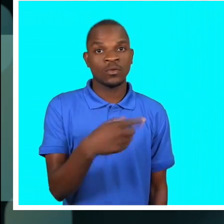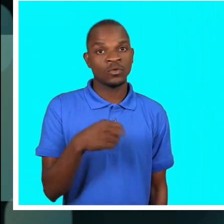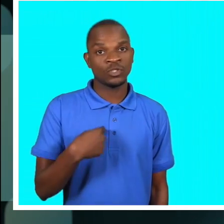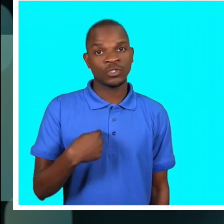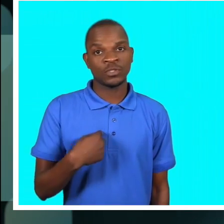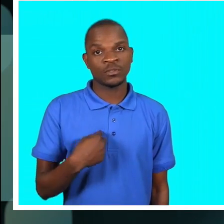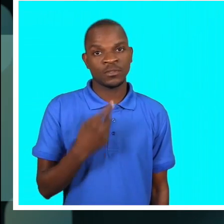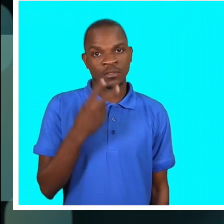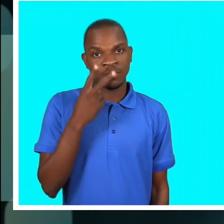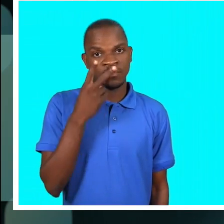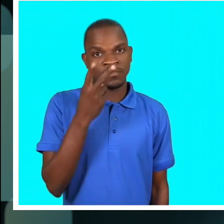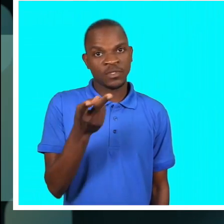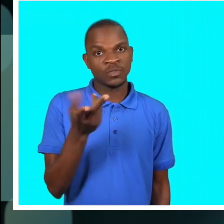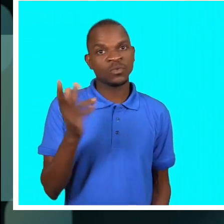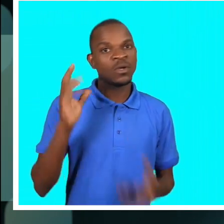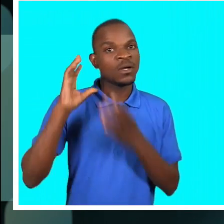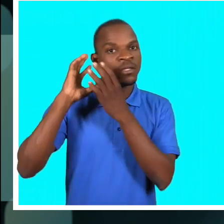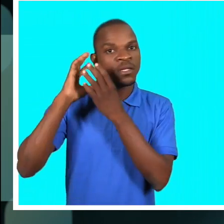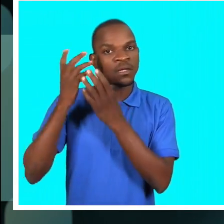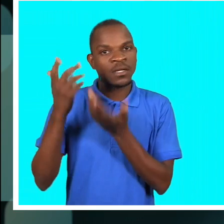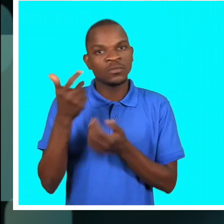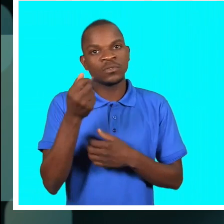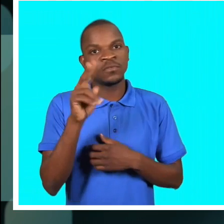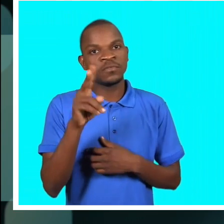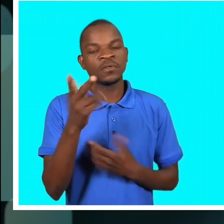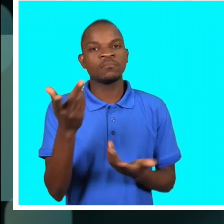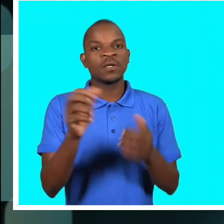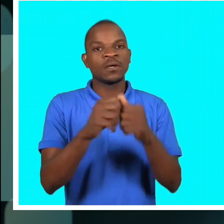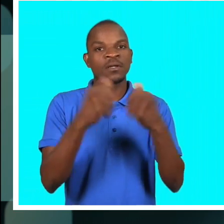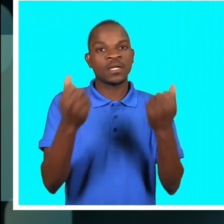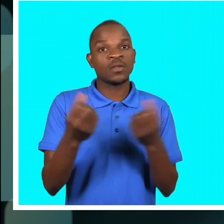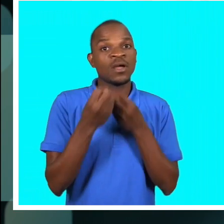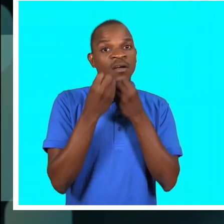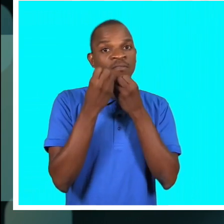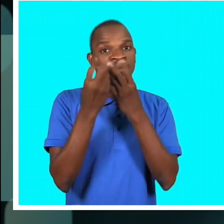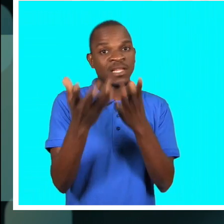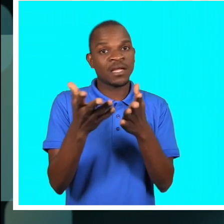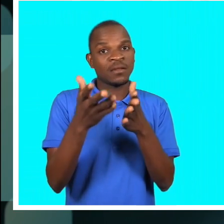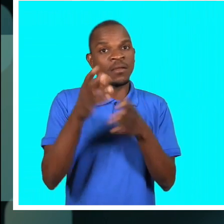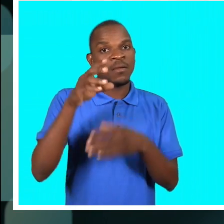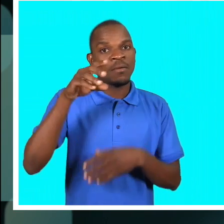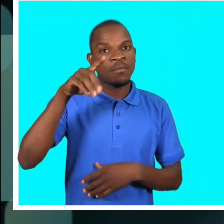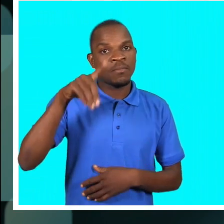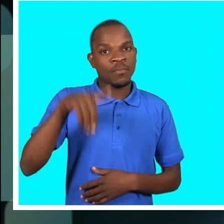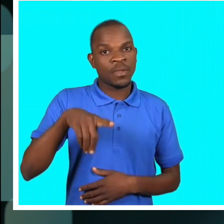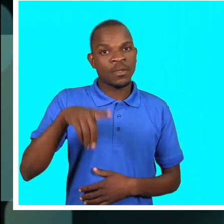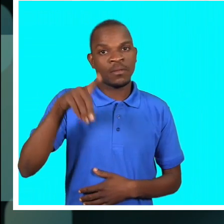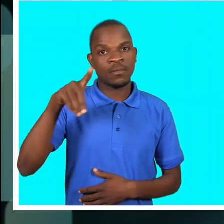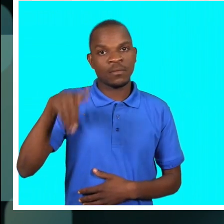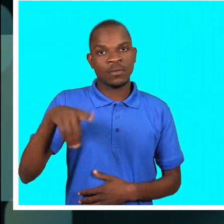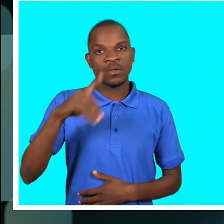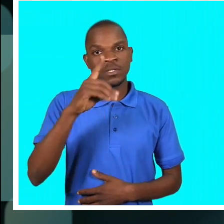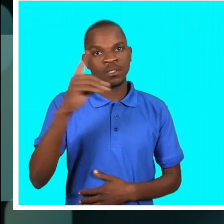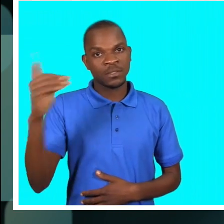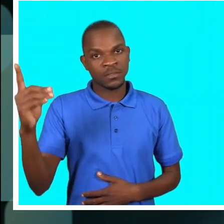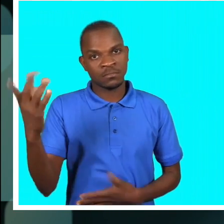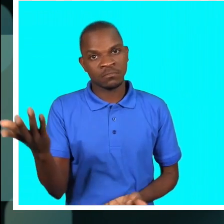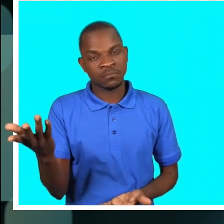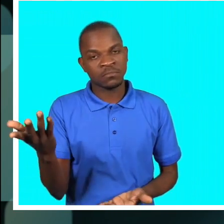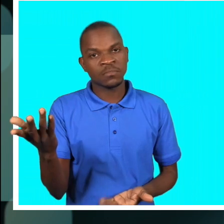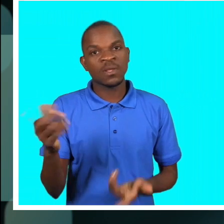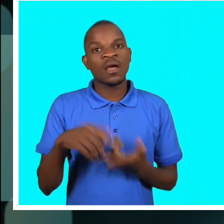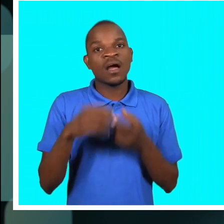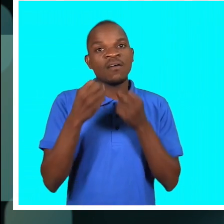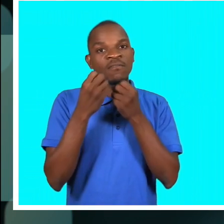Nós temos visto os órgãos de formação a falar de pessoa portadora de deficiência,